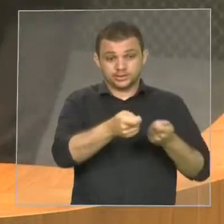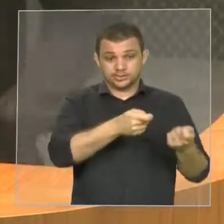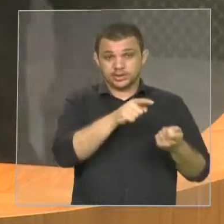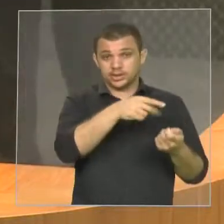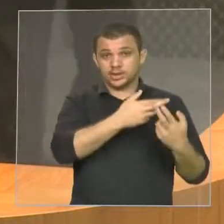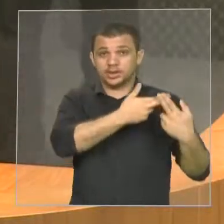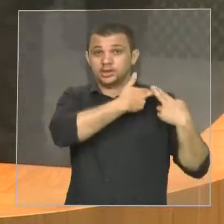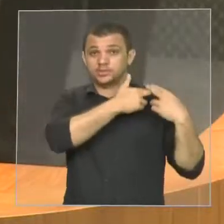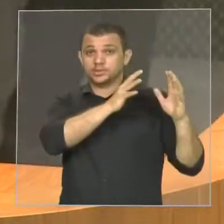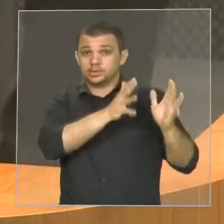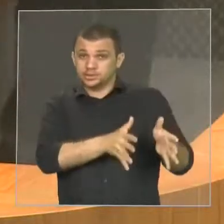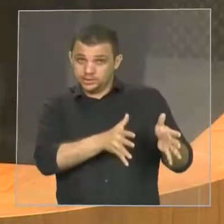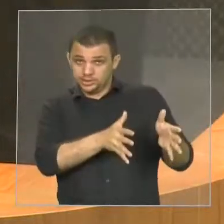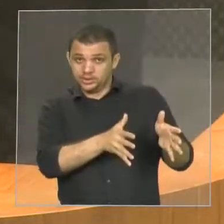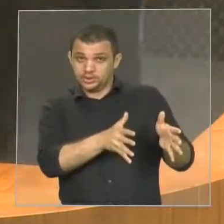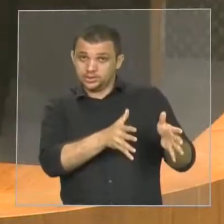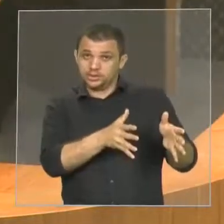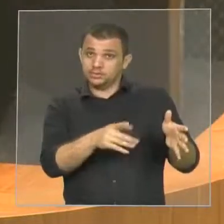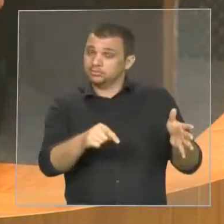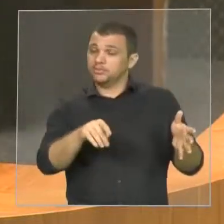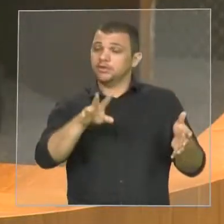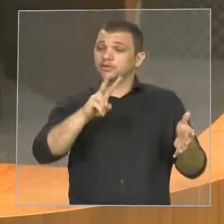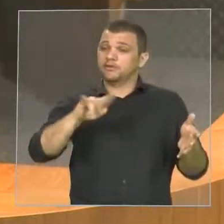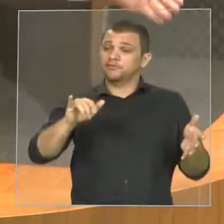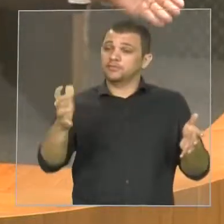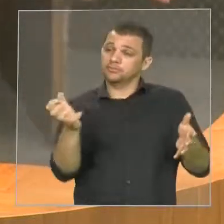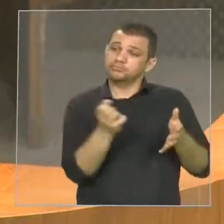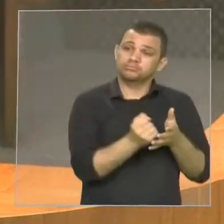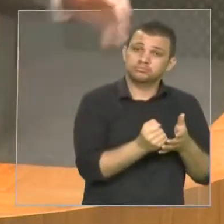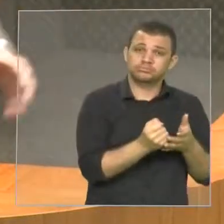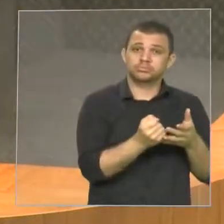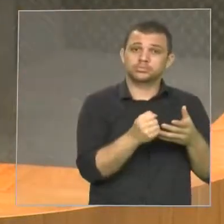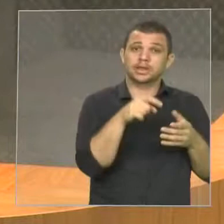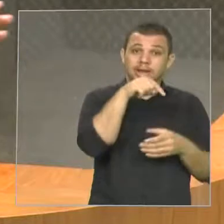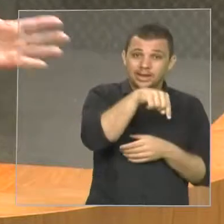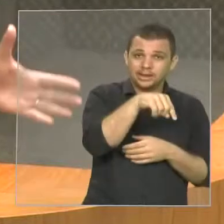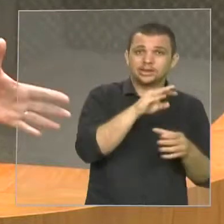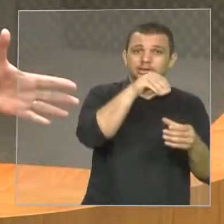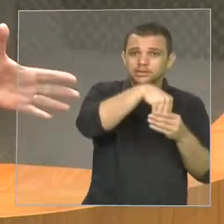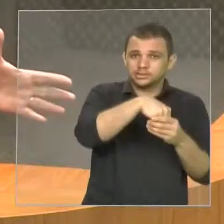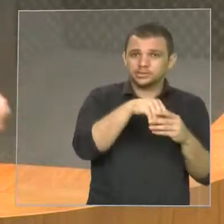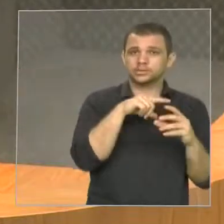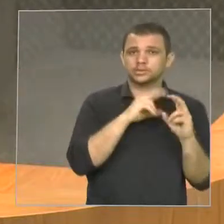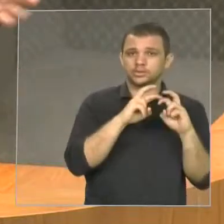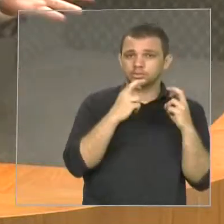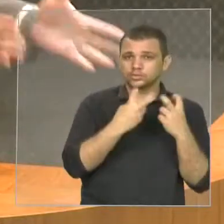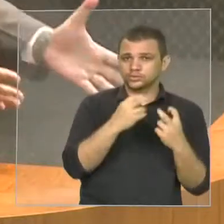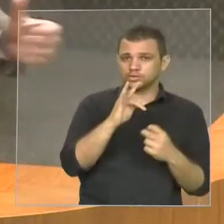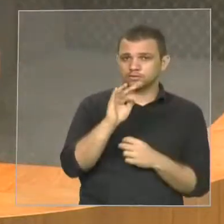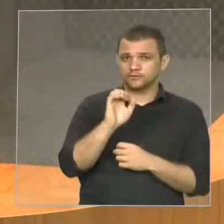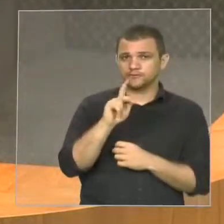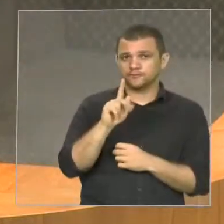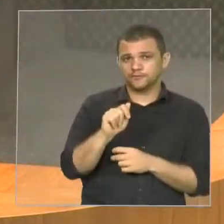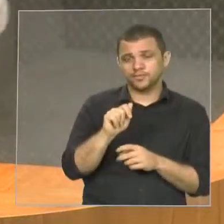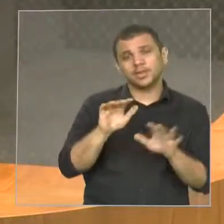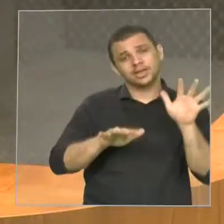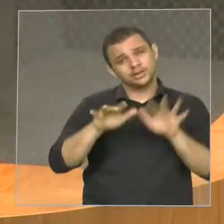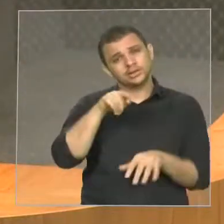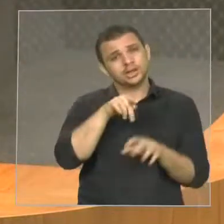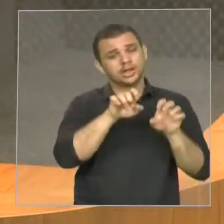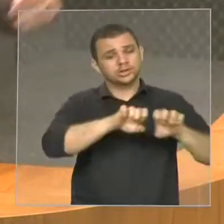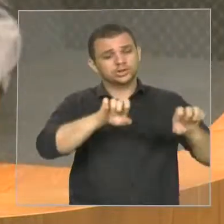uma secretária correta, é que está lá lotado o FEPA. Ela pode ter até uma estrutura pequena. Então vamos reforçar a estrutura dela,